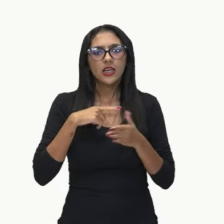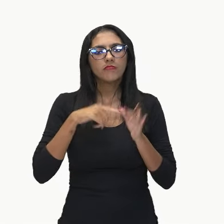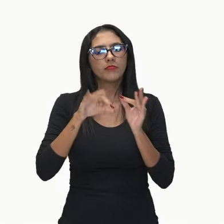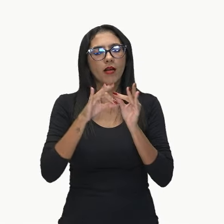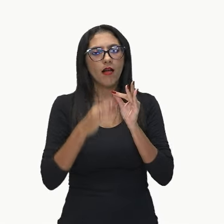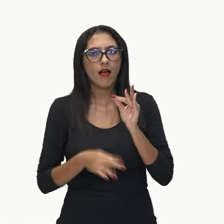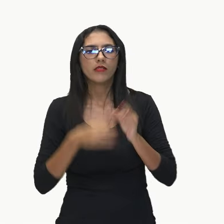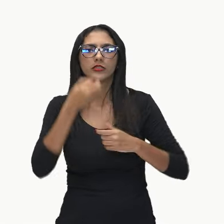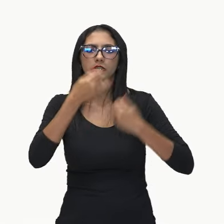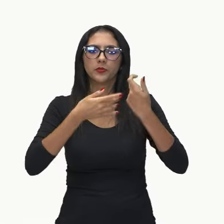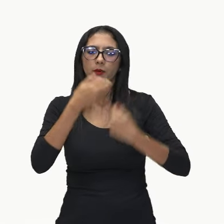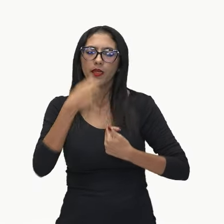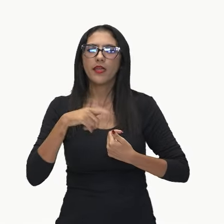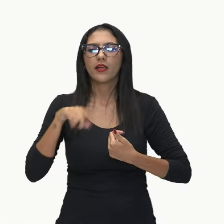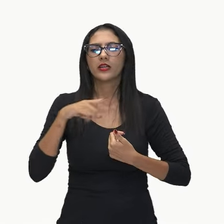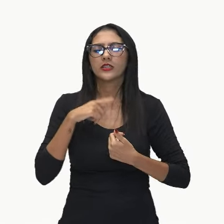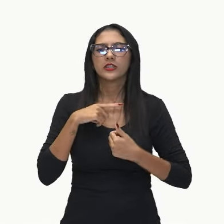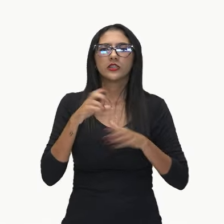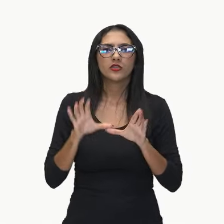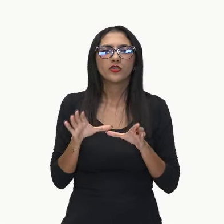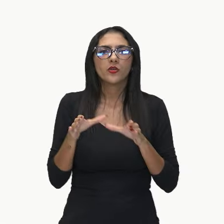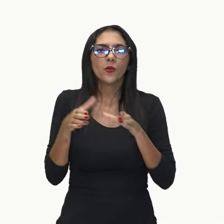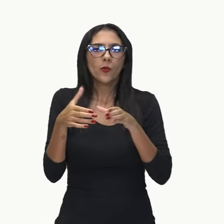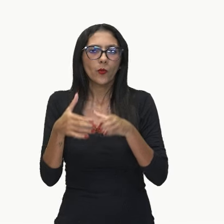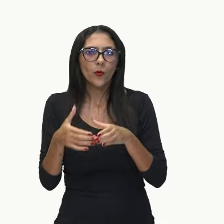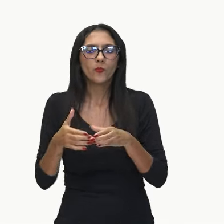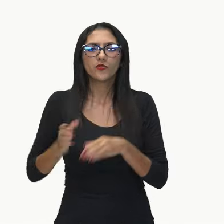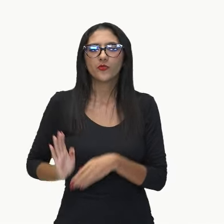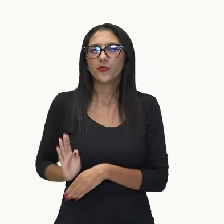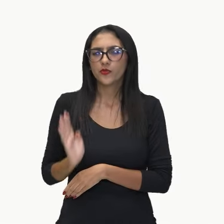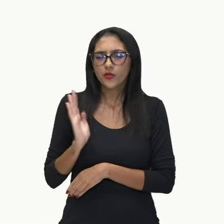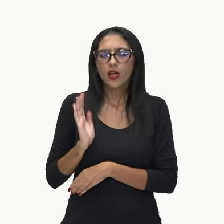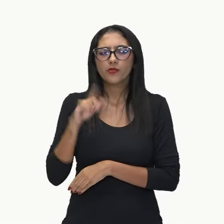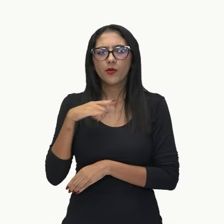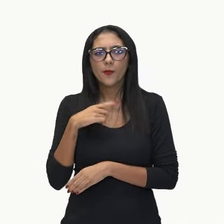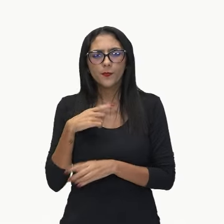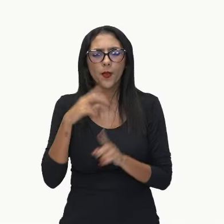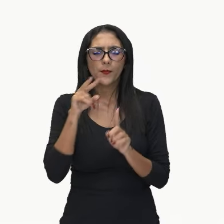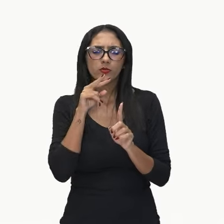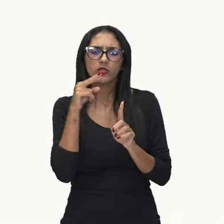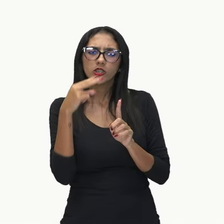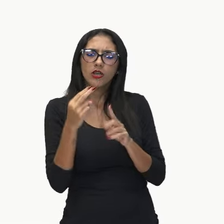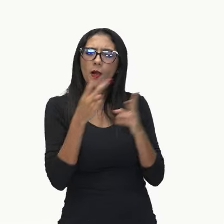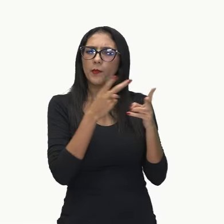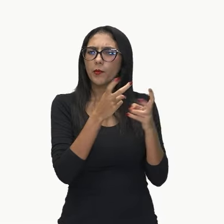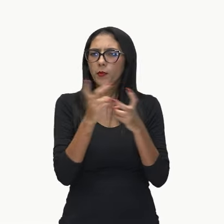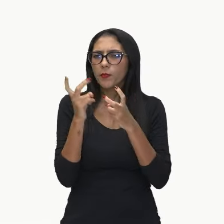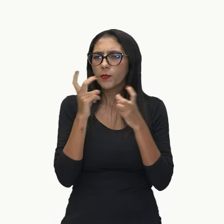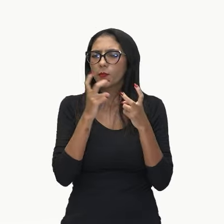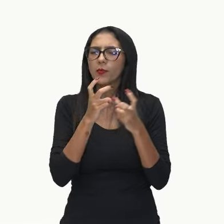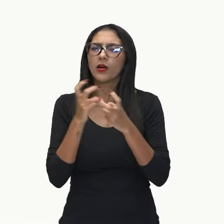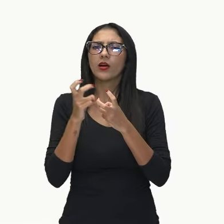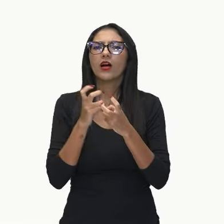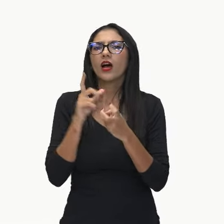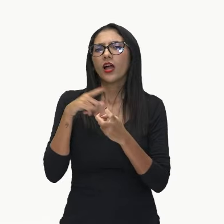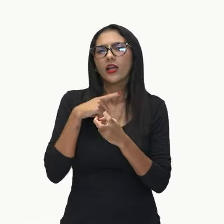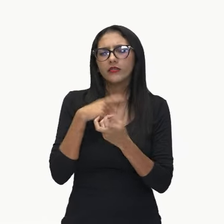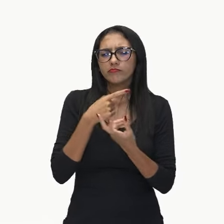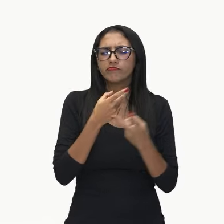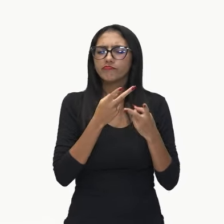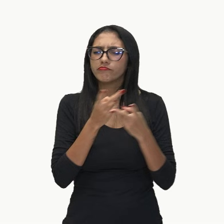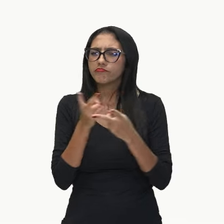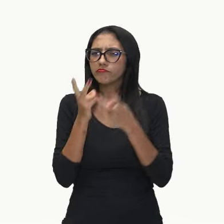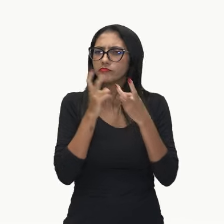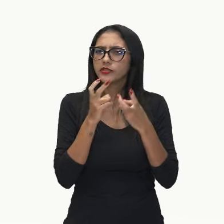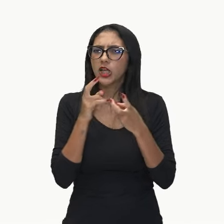dessa burguesia, da forma como ele a vê, como ele a entende. uma burguesia que tem um pé ali,